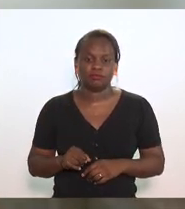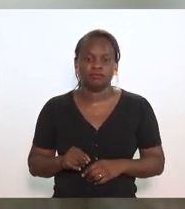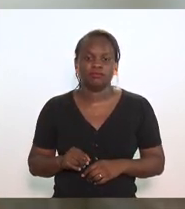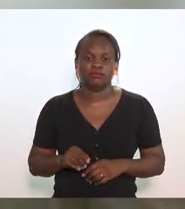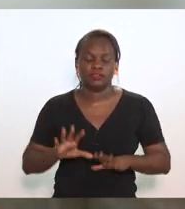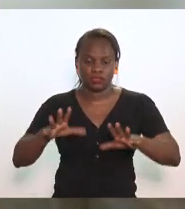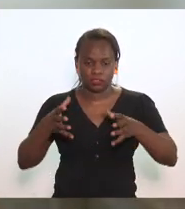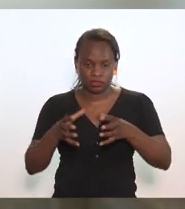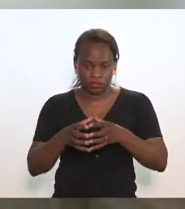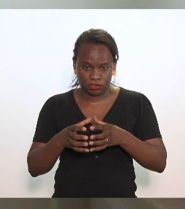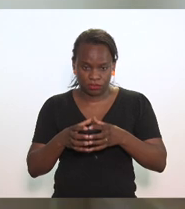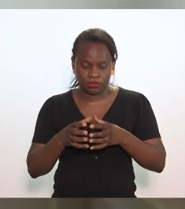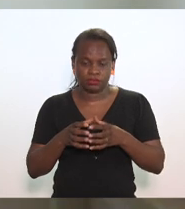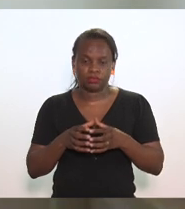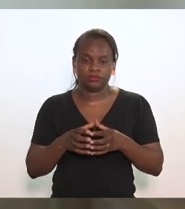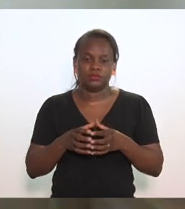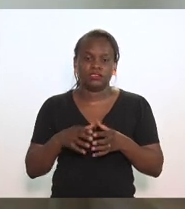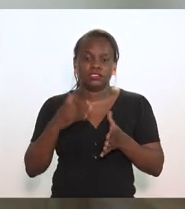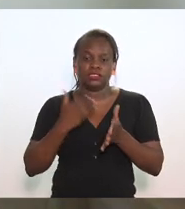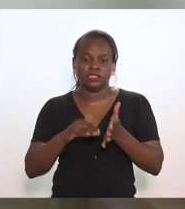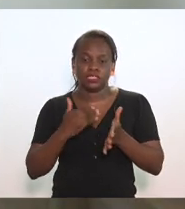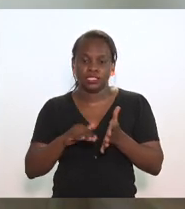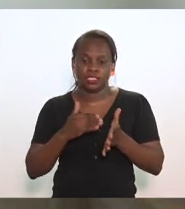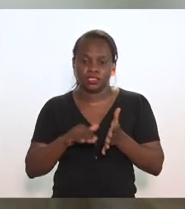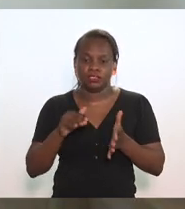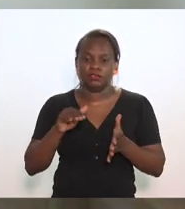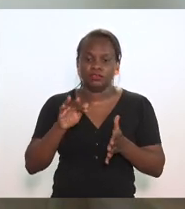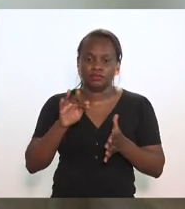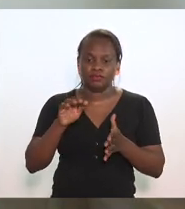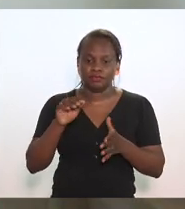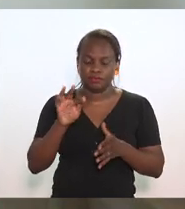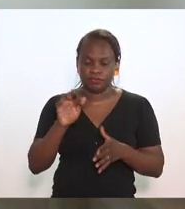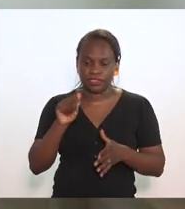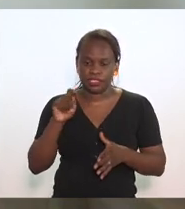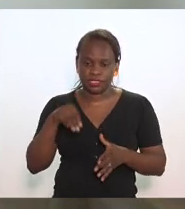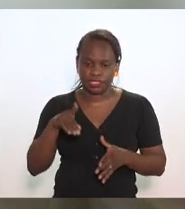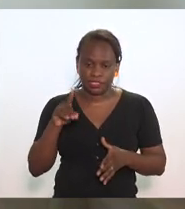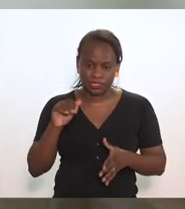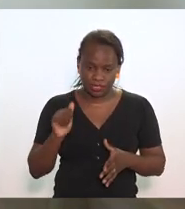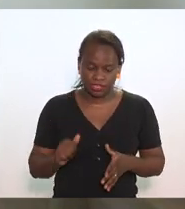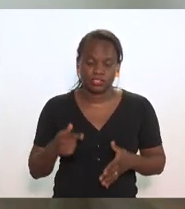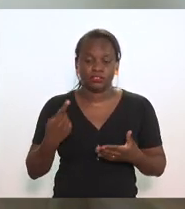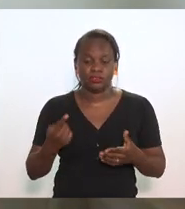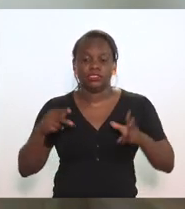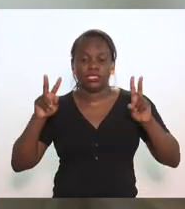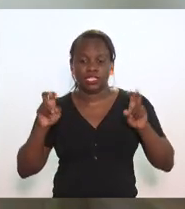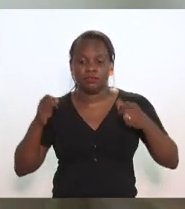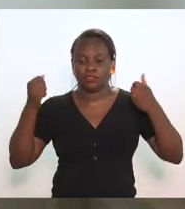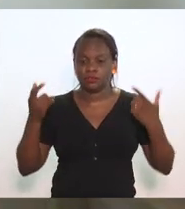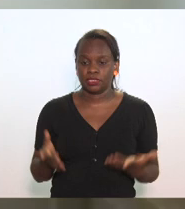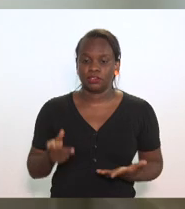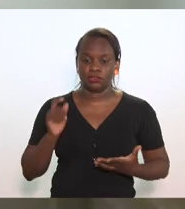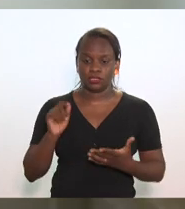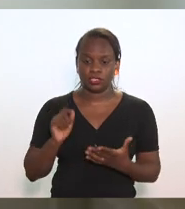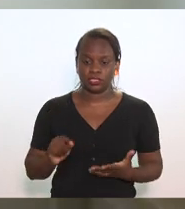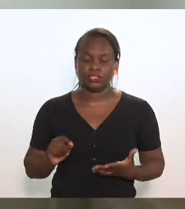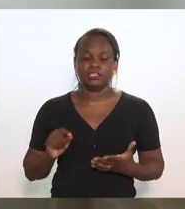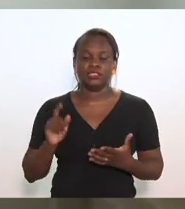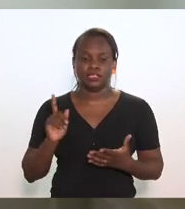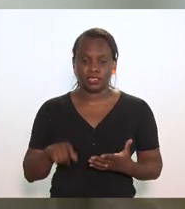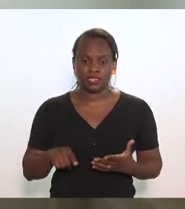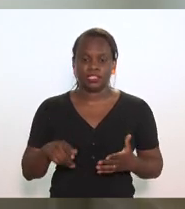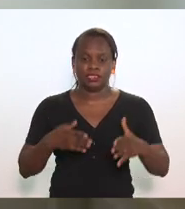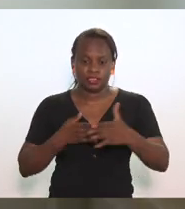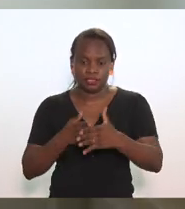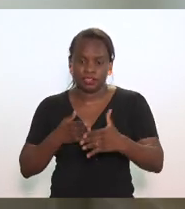comissão o secretário de fazenda e um dos temas que será abordado será o da